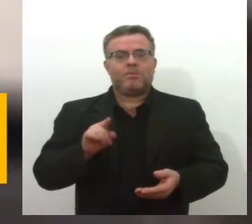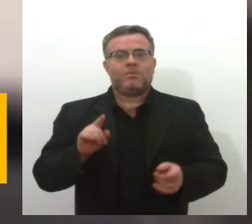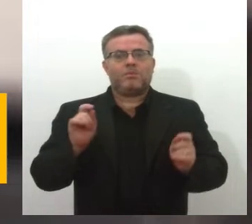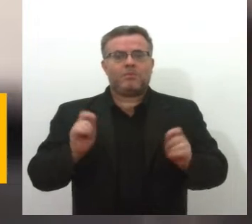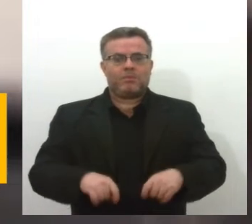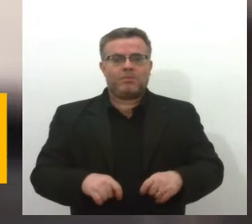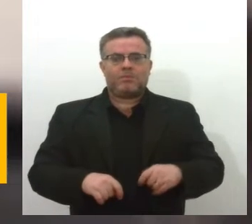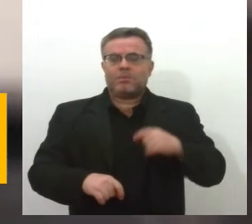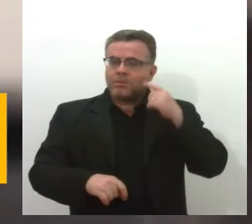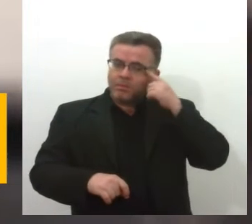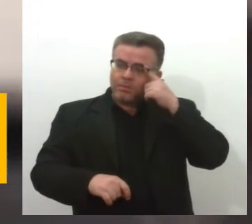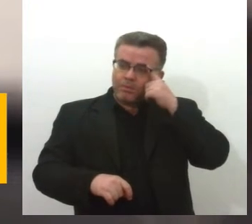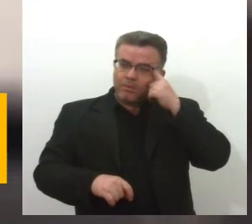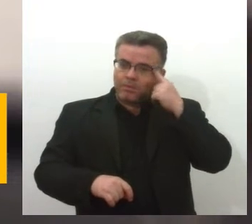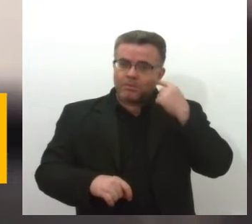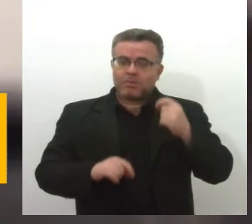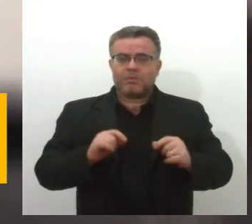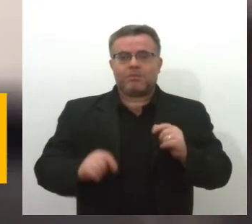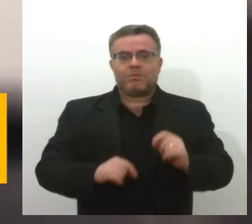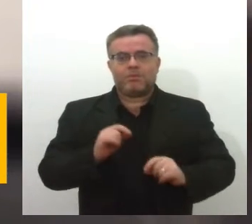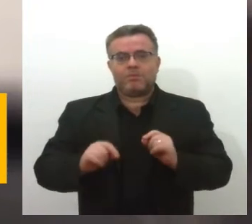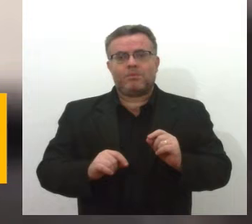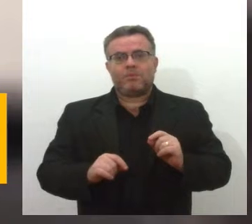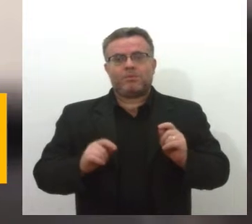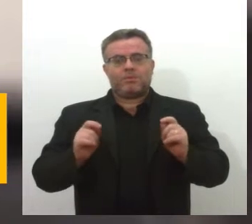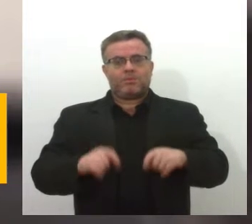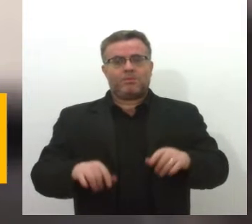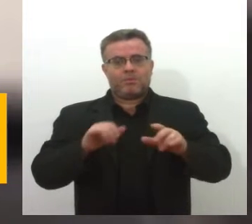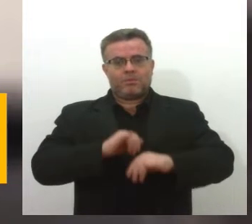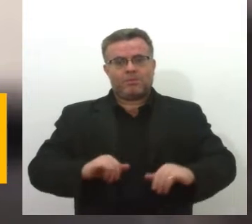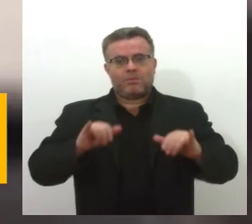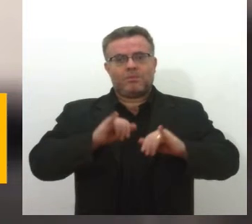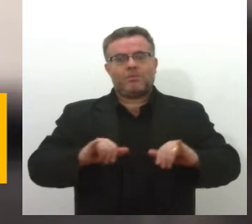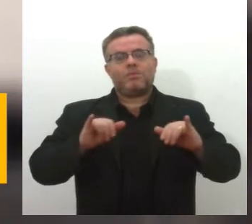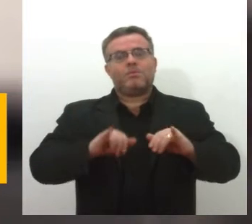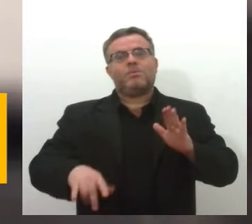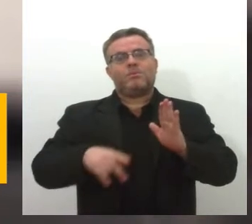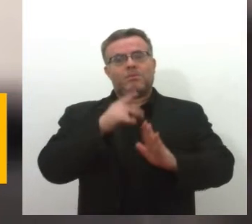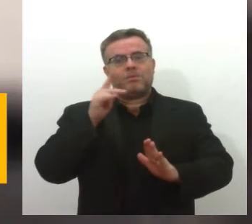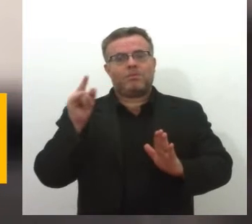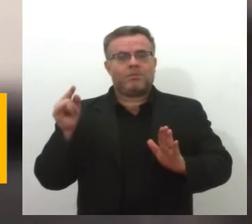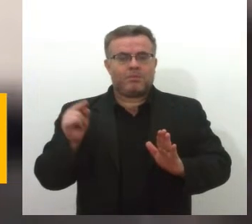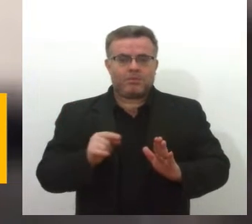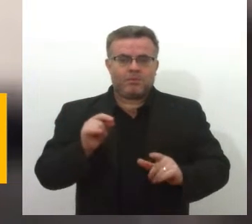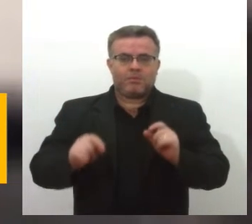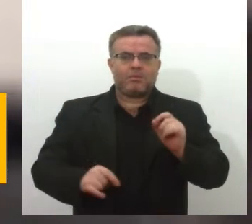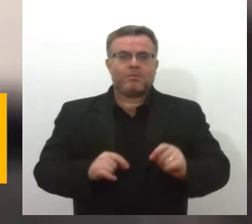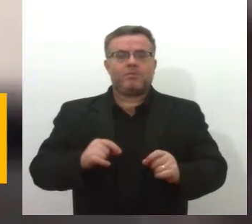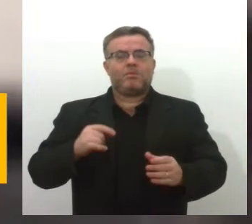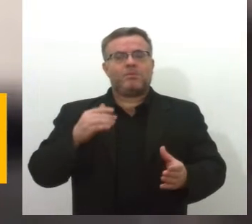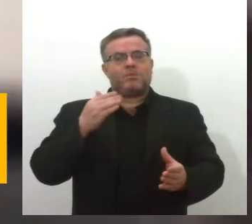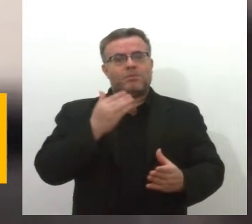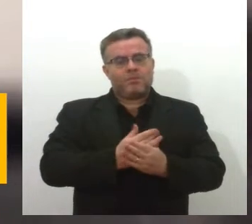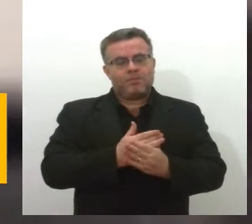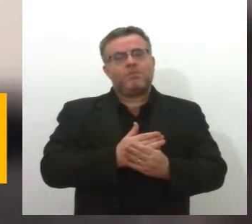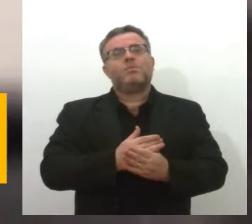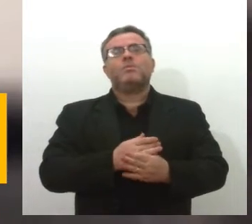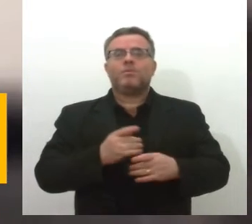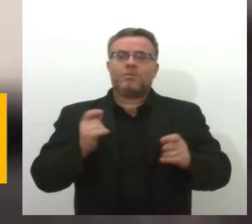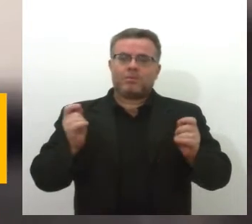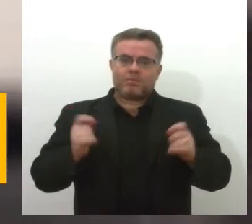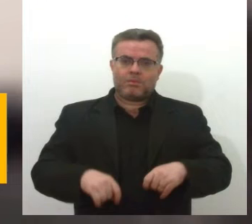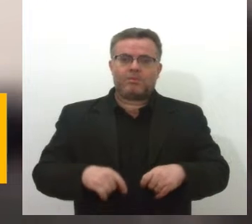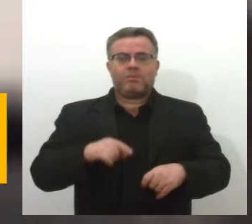caso ela não venha a cumprir registrado o protocolo, ele pode acionar os órgãos de proteção ao